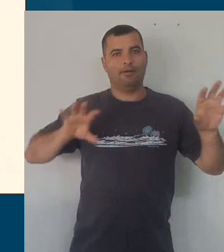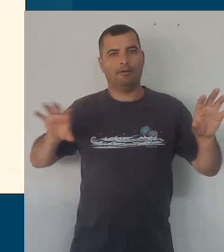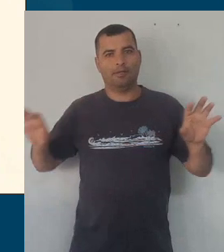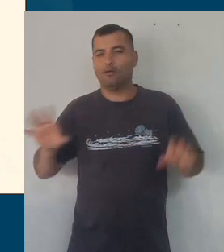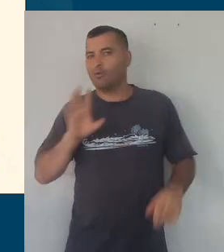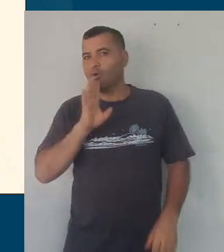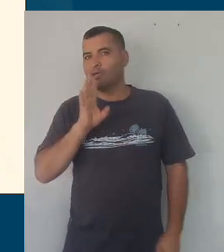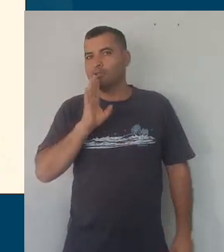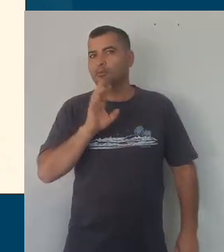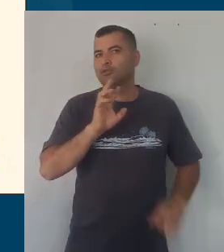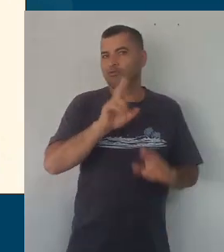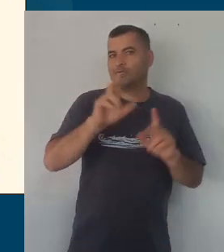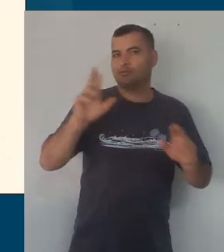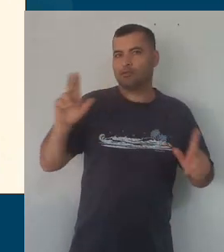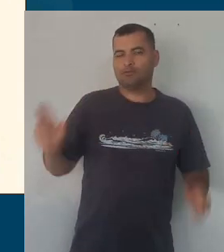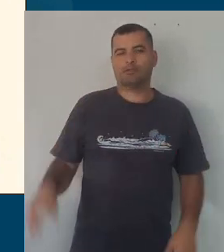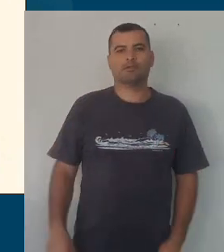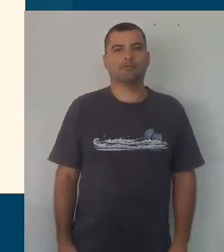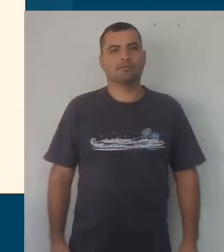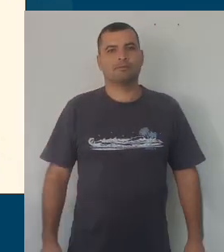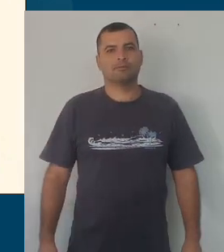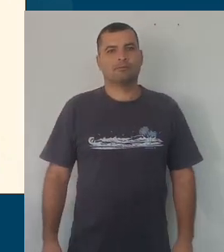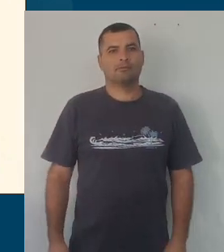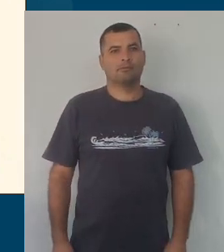as áreas do conhecimento e os seus componentes.